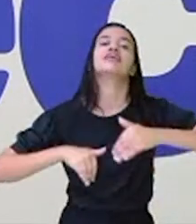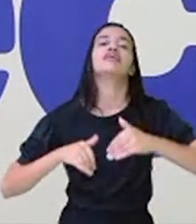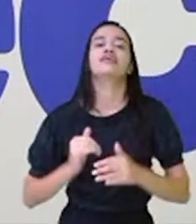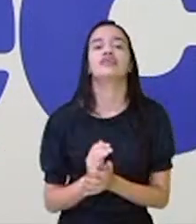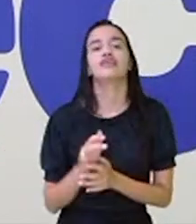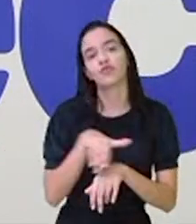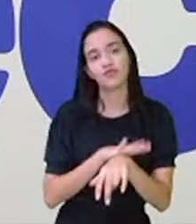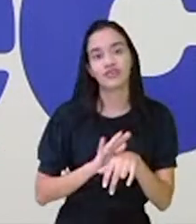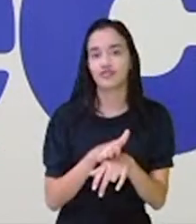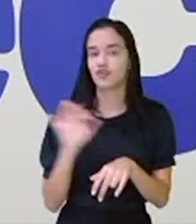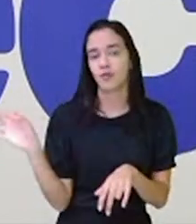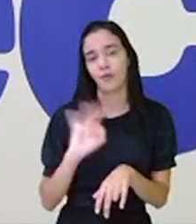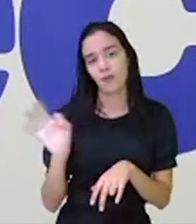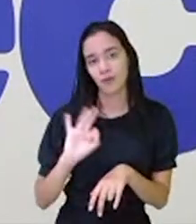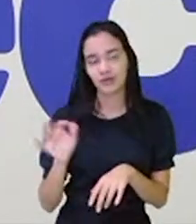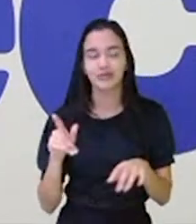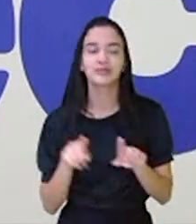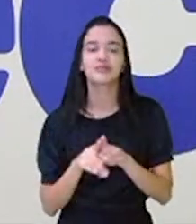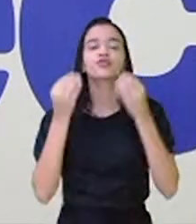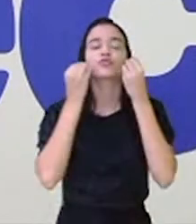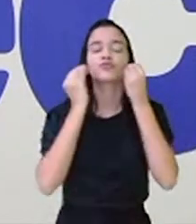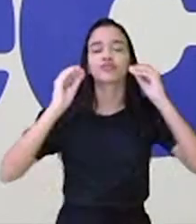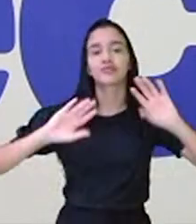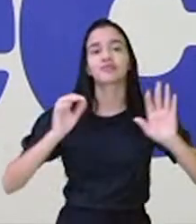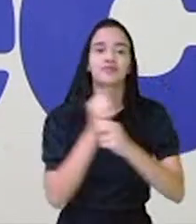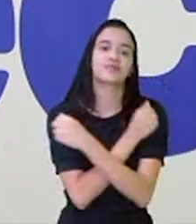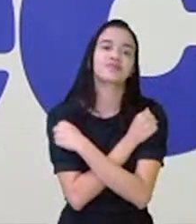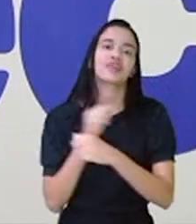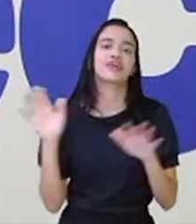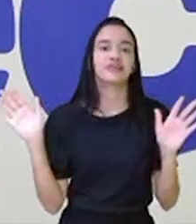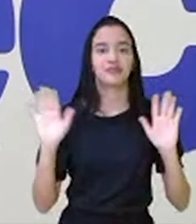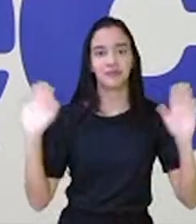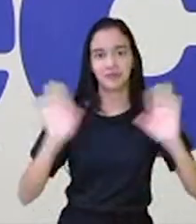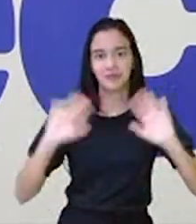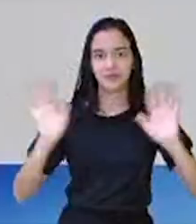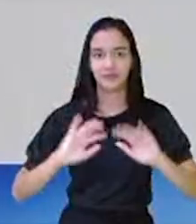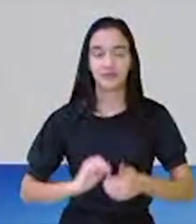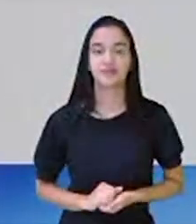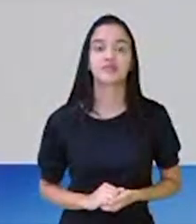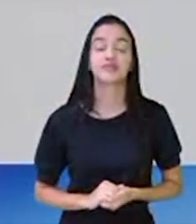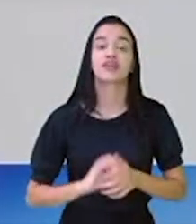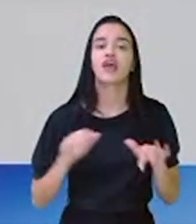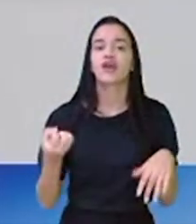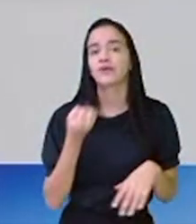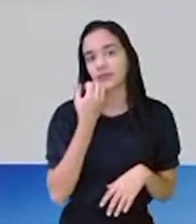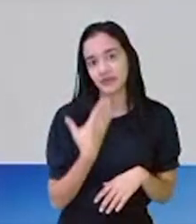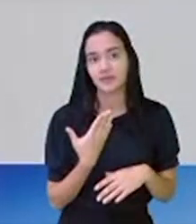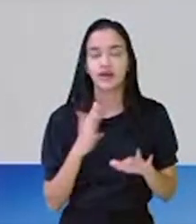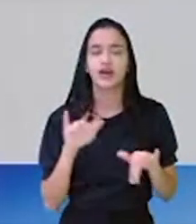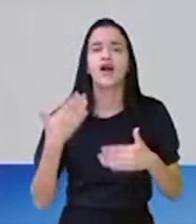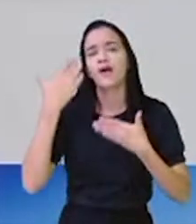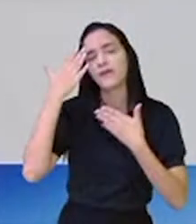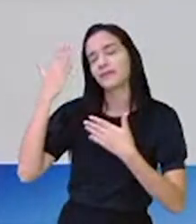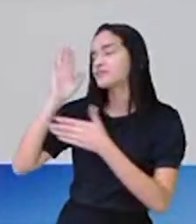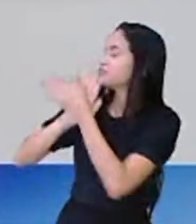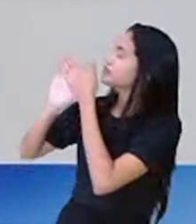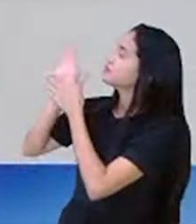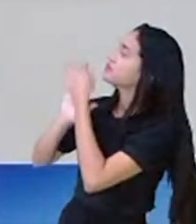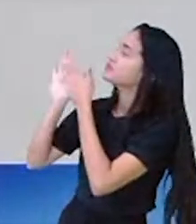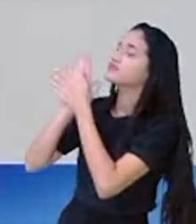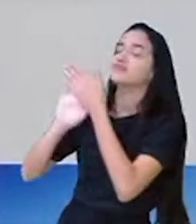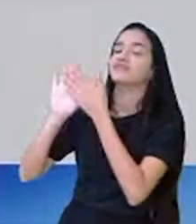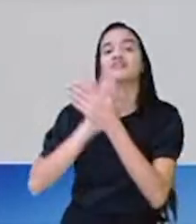ditado popular. Foi ótimo. Um grande beijo e abraço para todos vocês. Ah, que coisa boa. Então, obrigada, Midian,